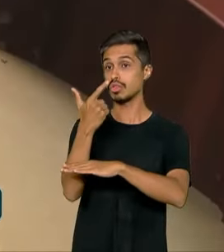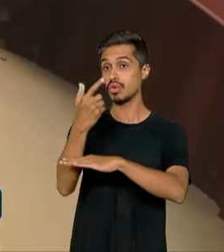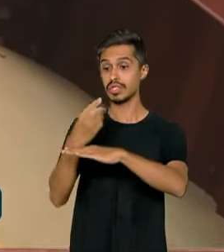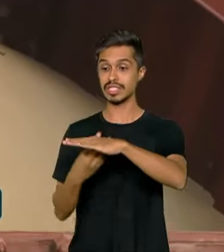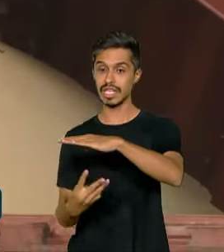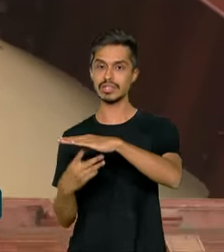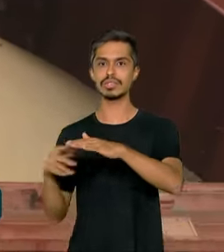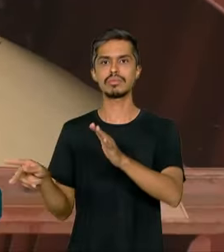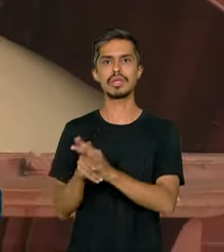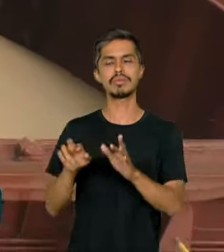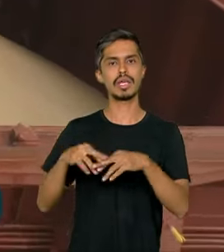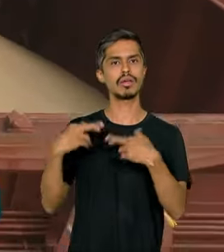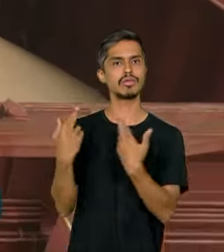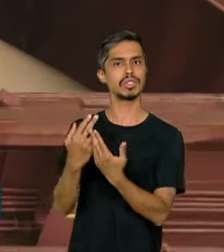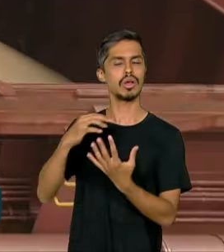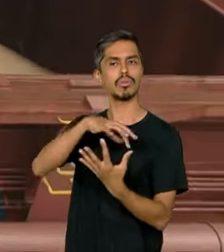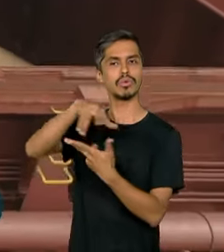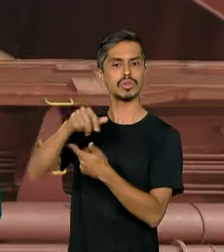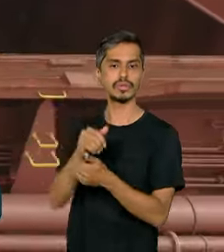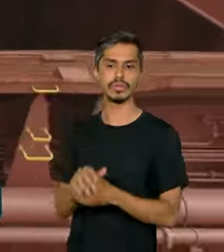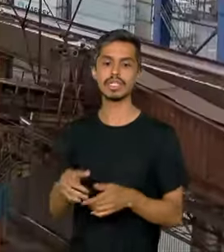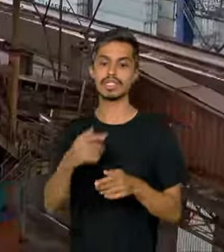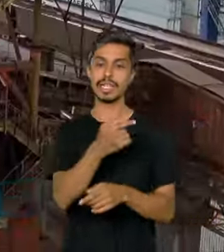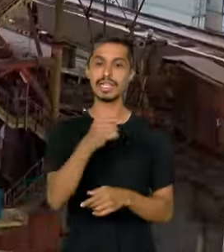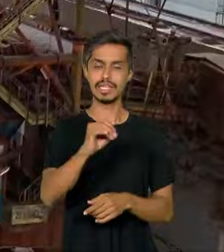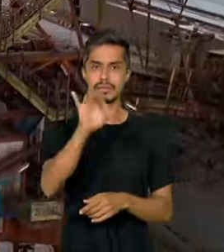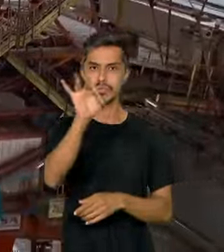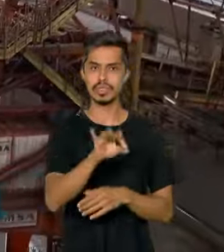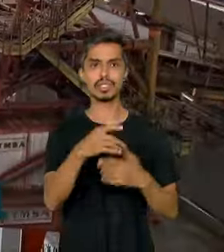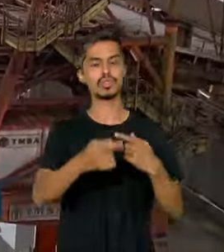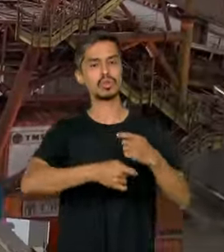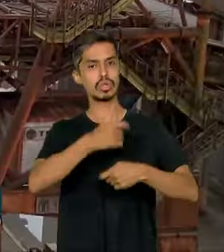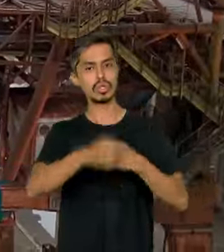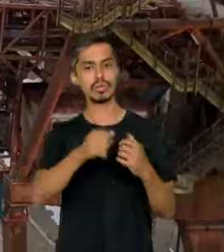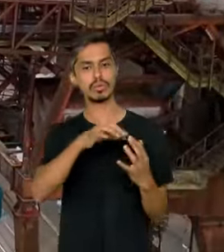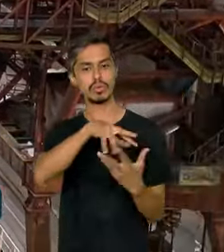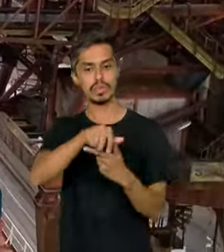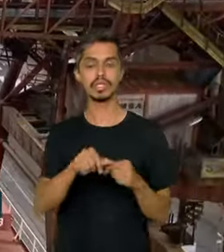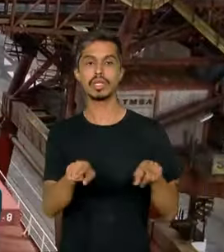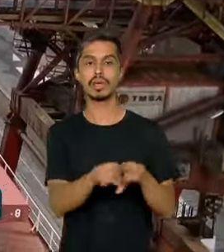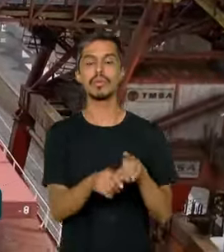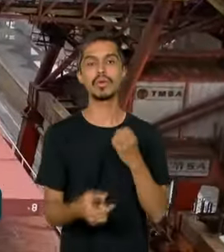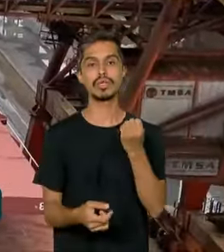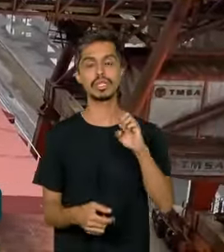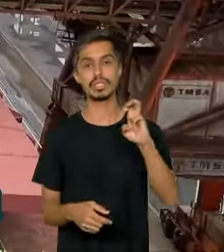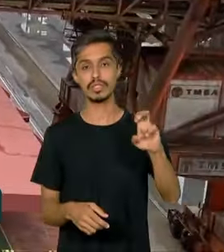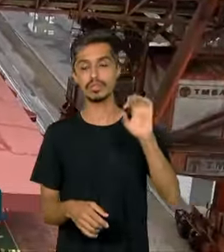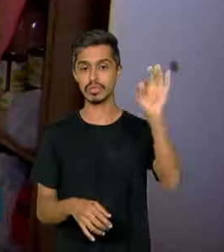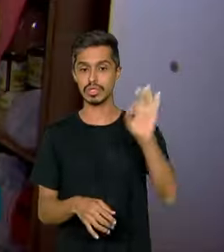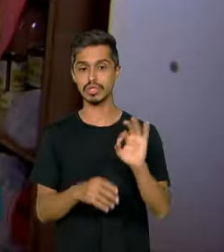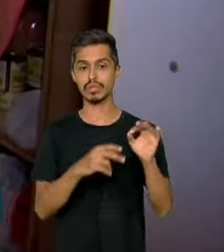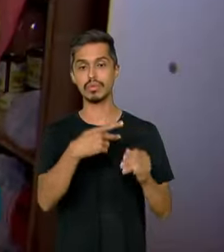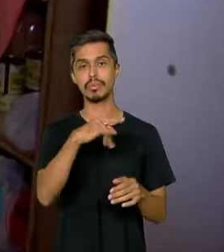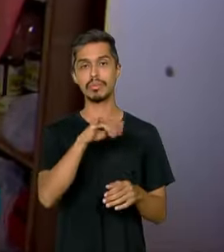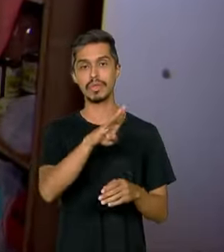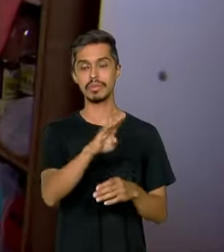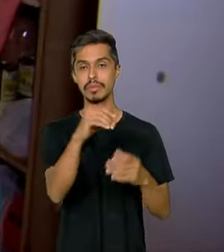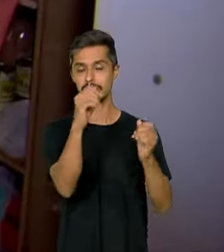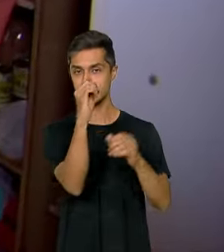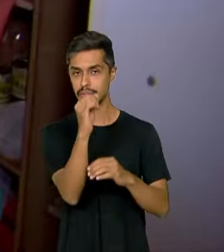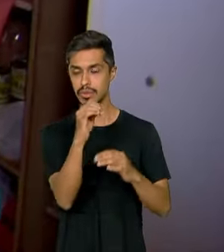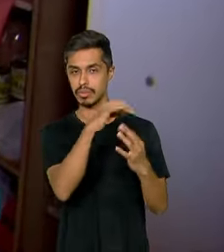75% do comércio global e 85% do PIB do planeta. E as